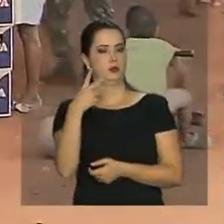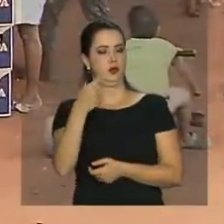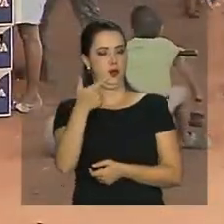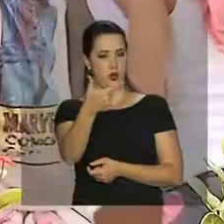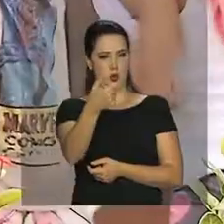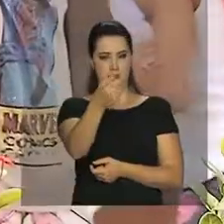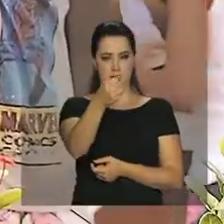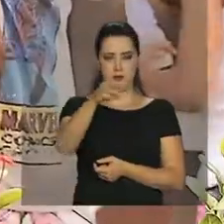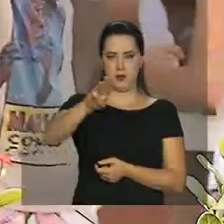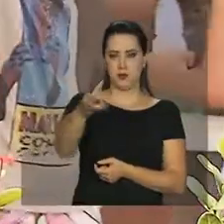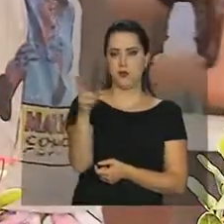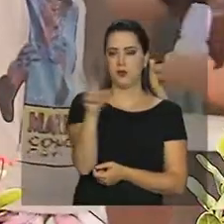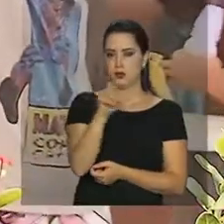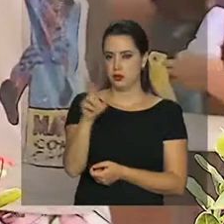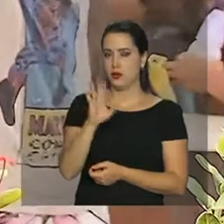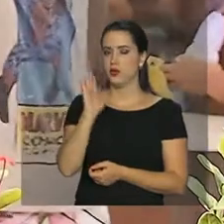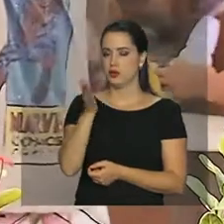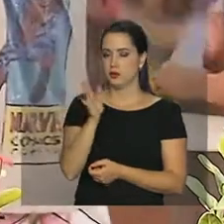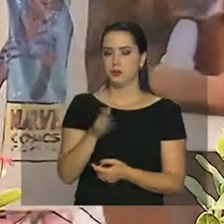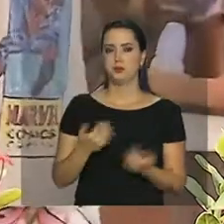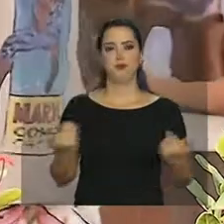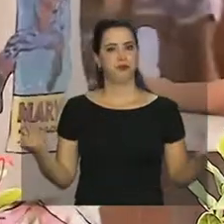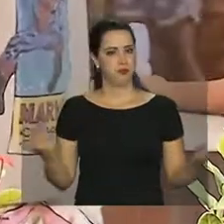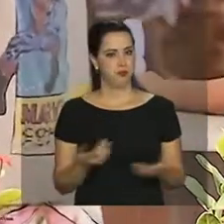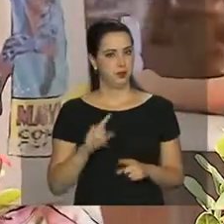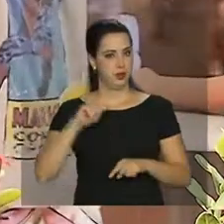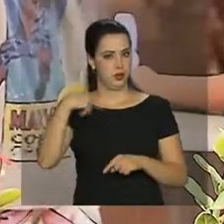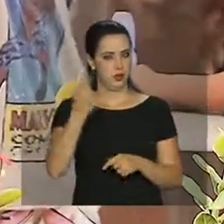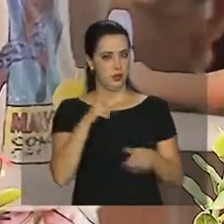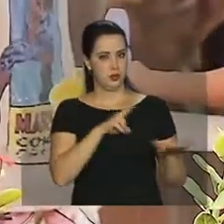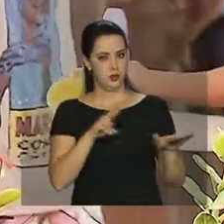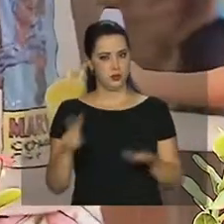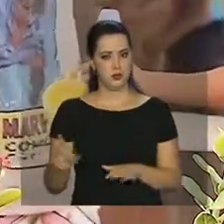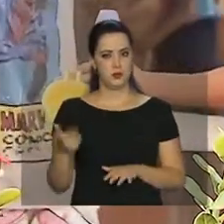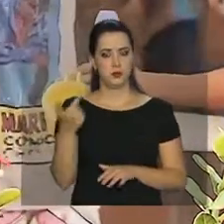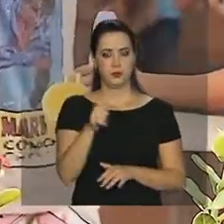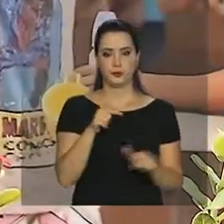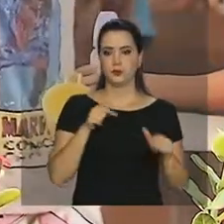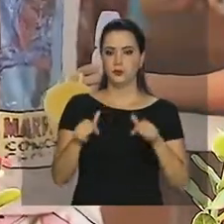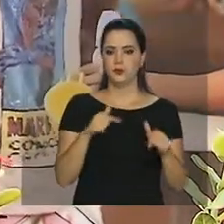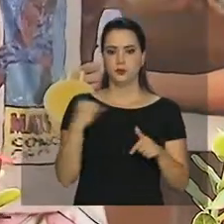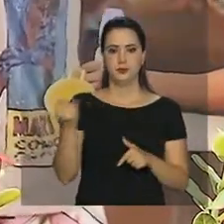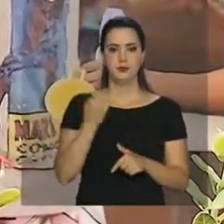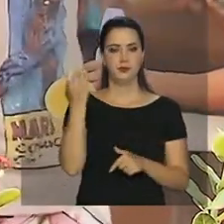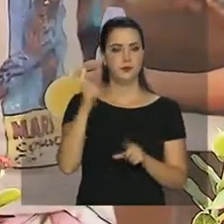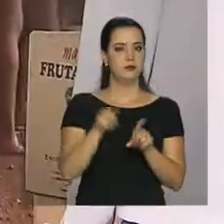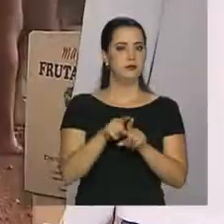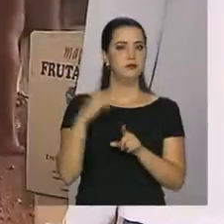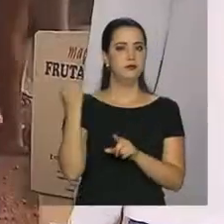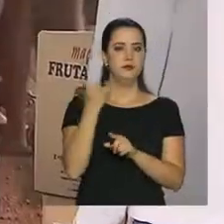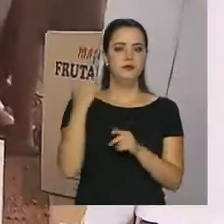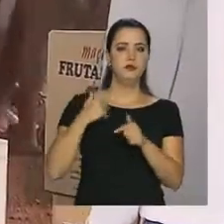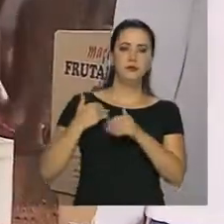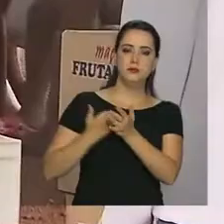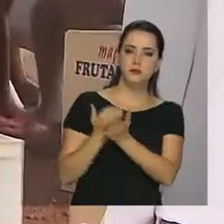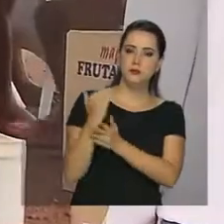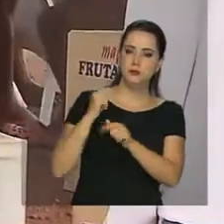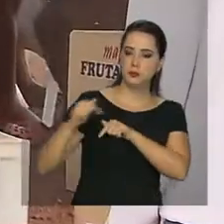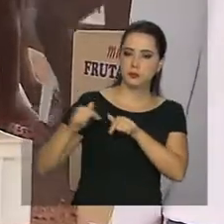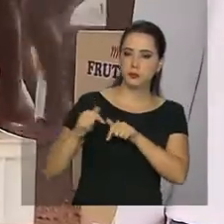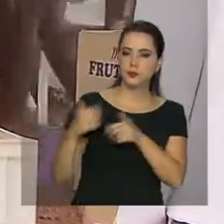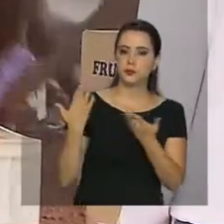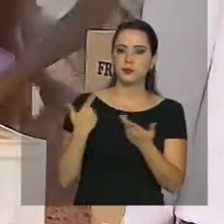milhões de reais. E agora, na semana que vem, mais uma iniciativa vai ser colocada em prática.